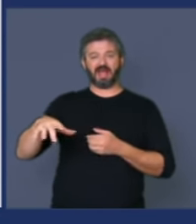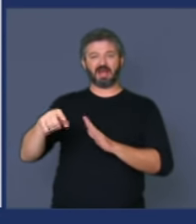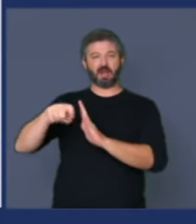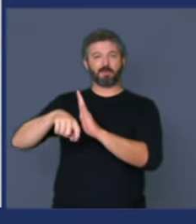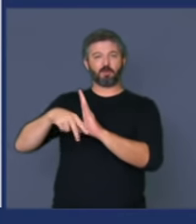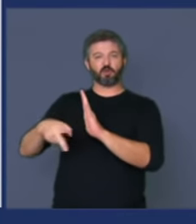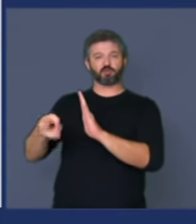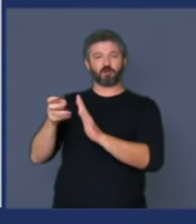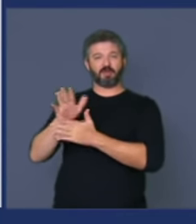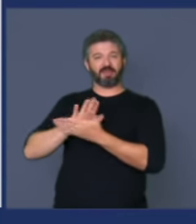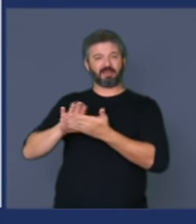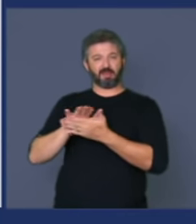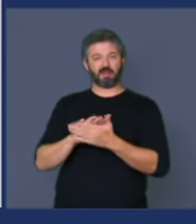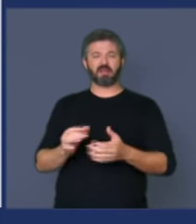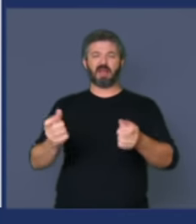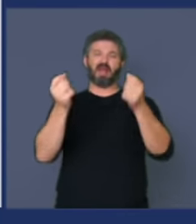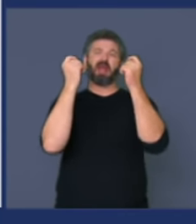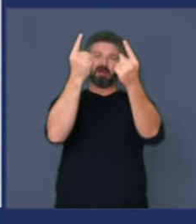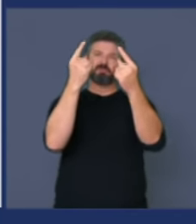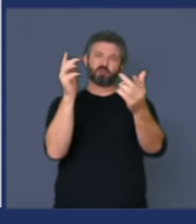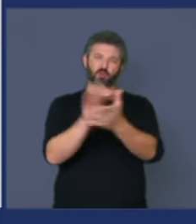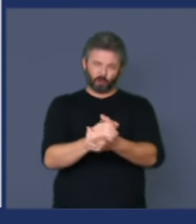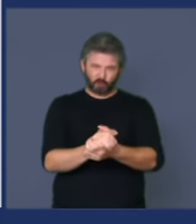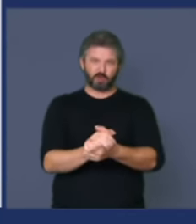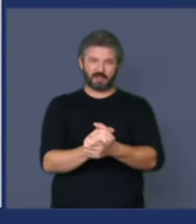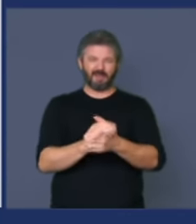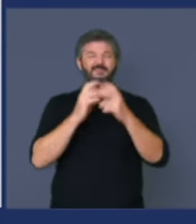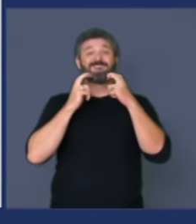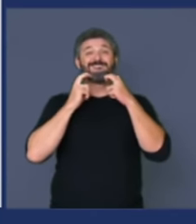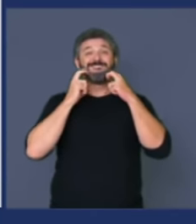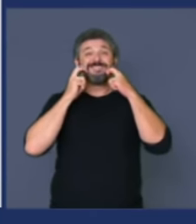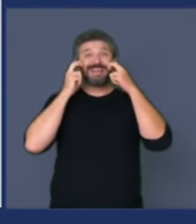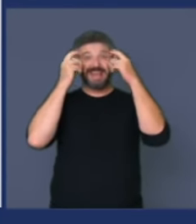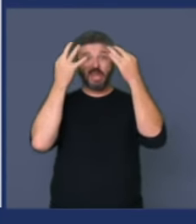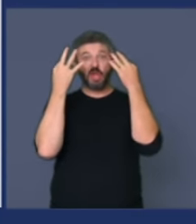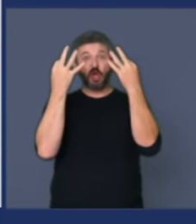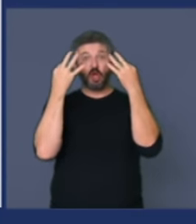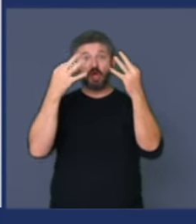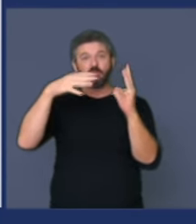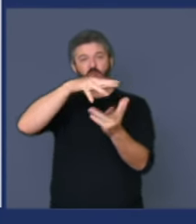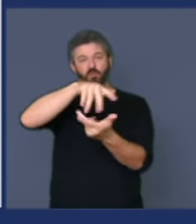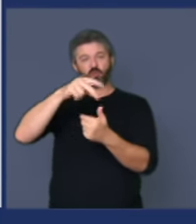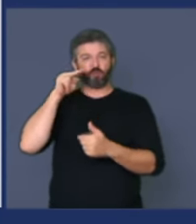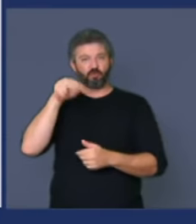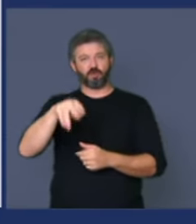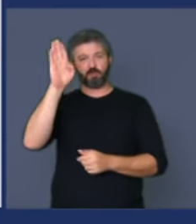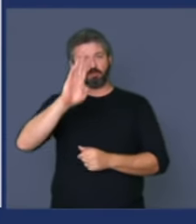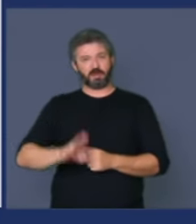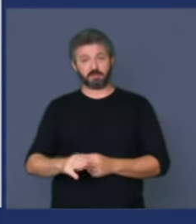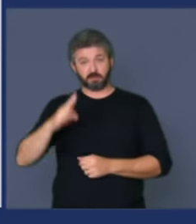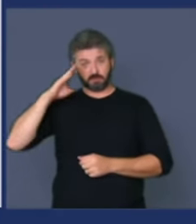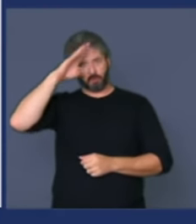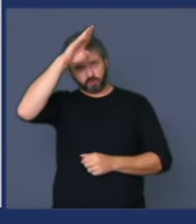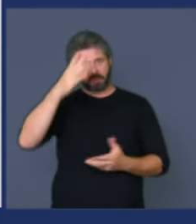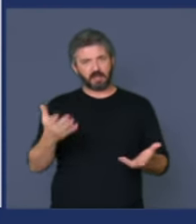é um absurdo é um vexame internacional Bolsonaro